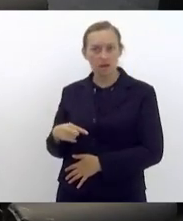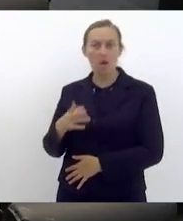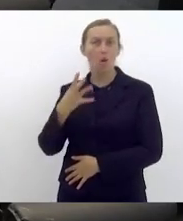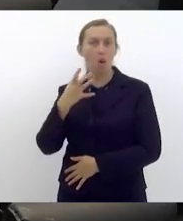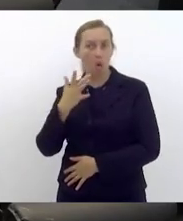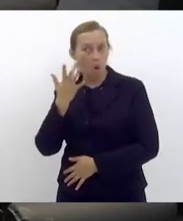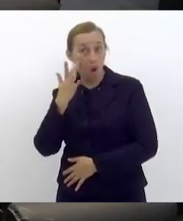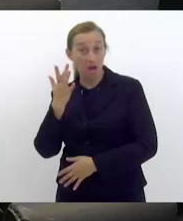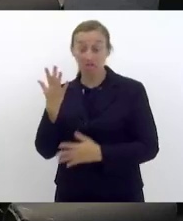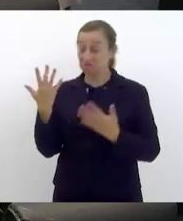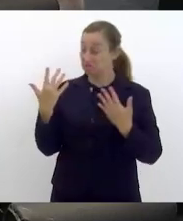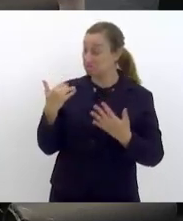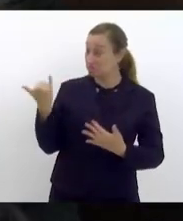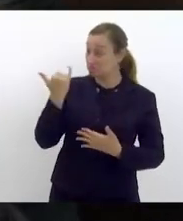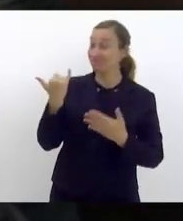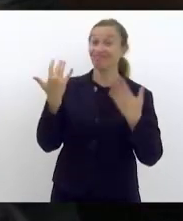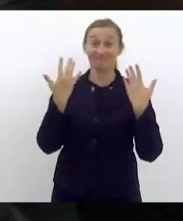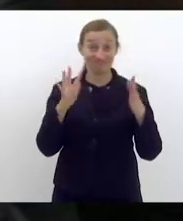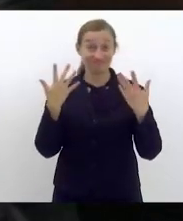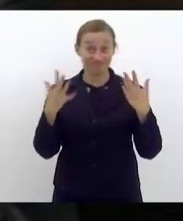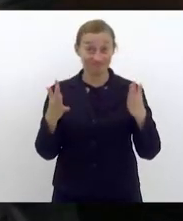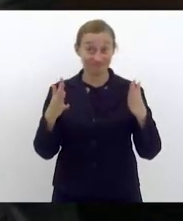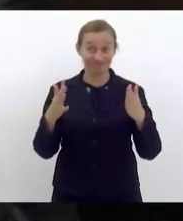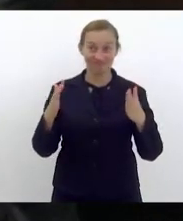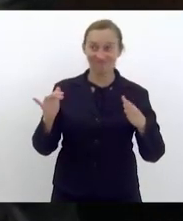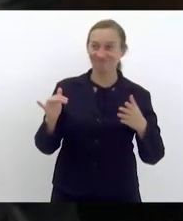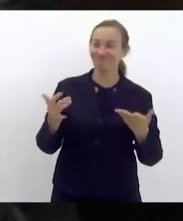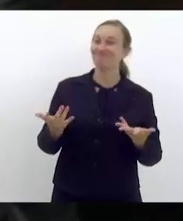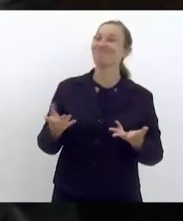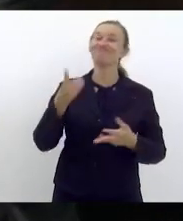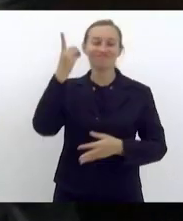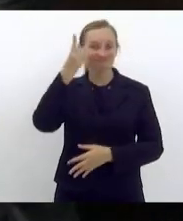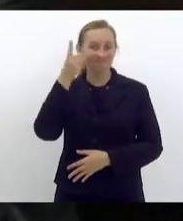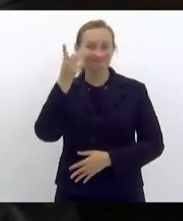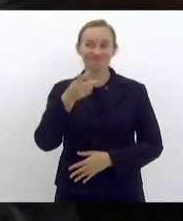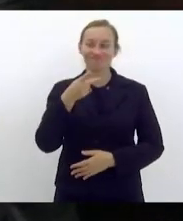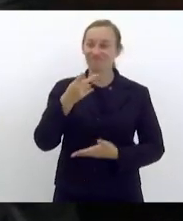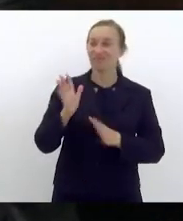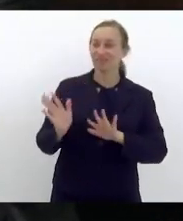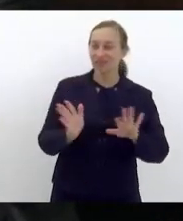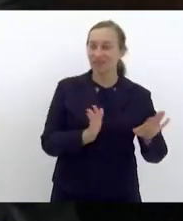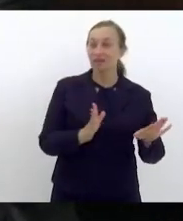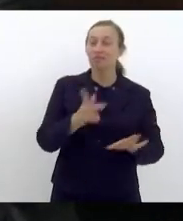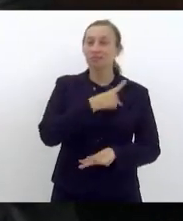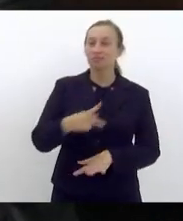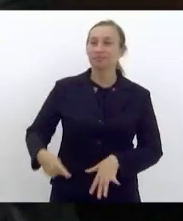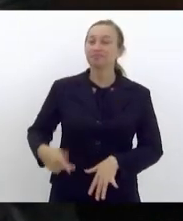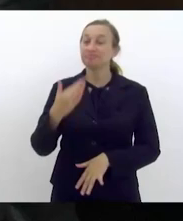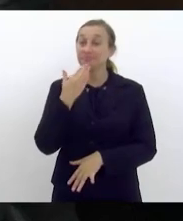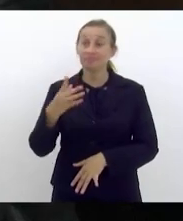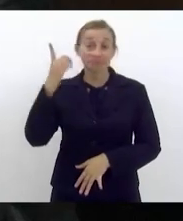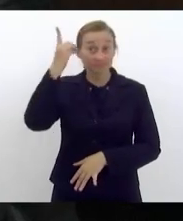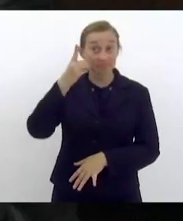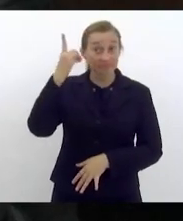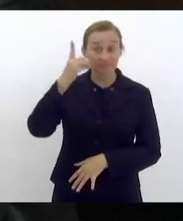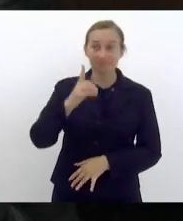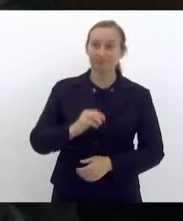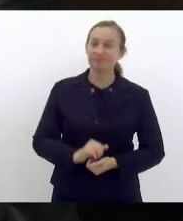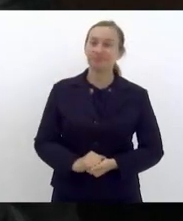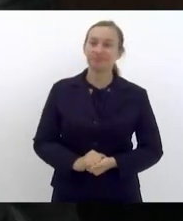louvável, parabéns, pela articulação do deputado. Presidente, eu pedi aos deputados que não